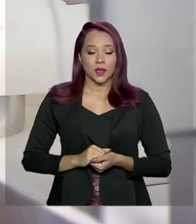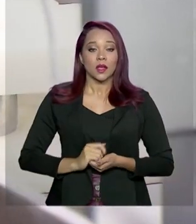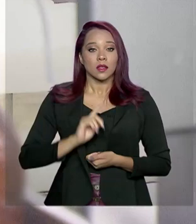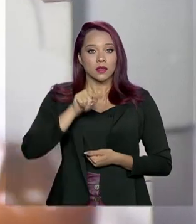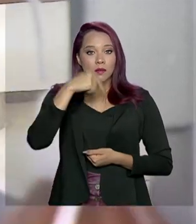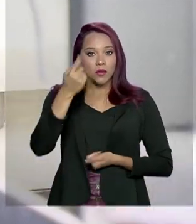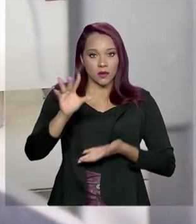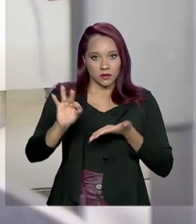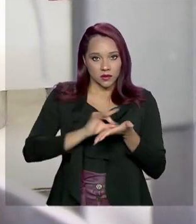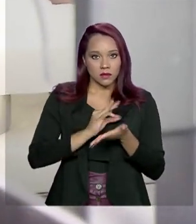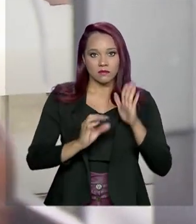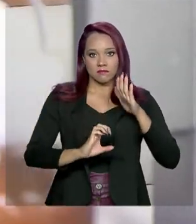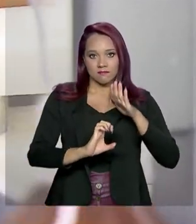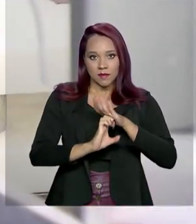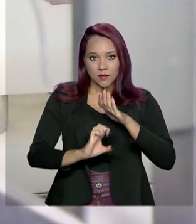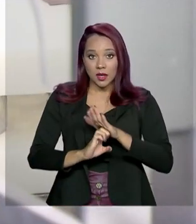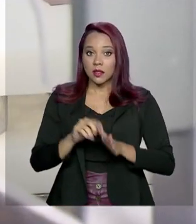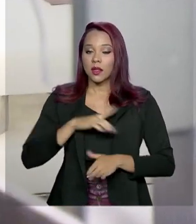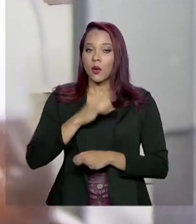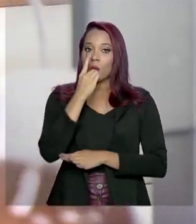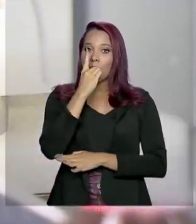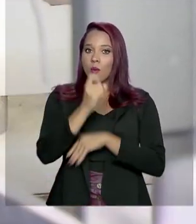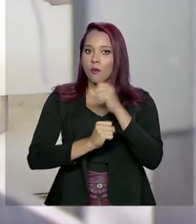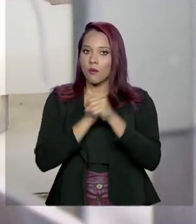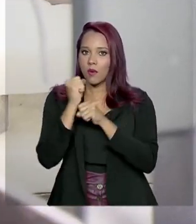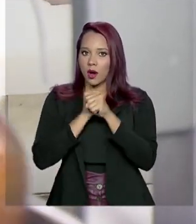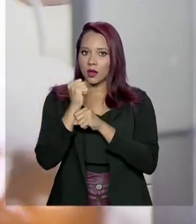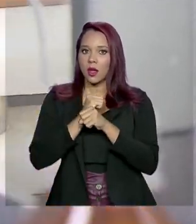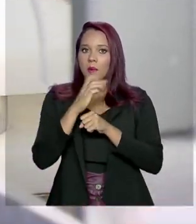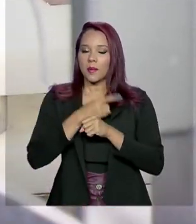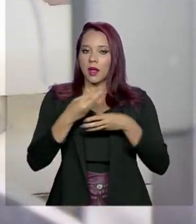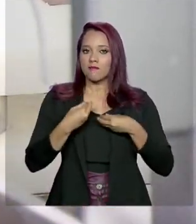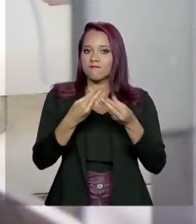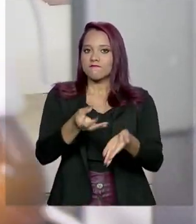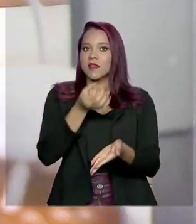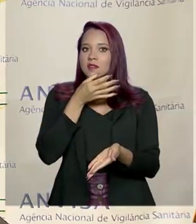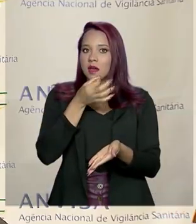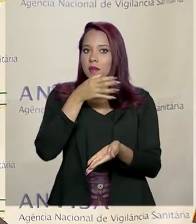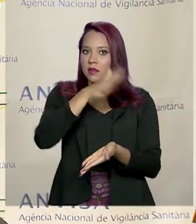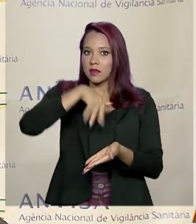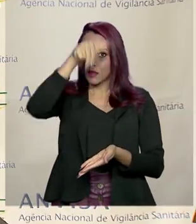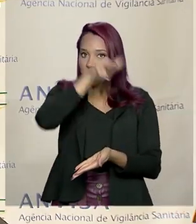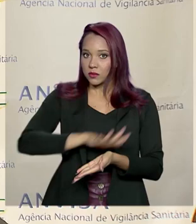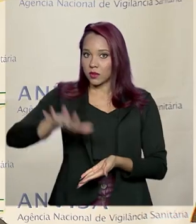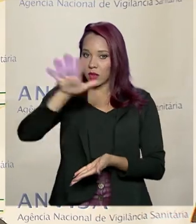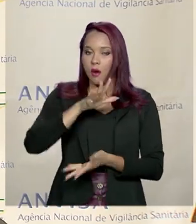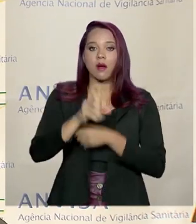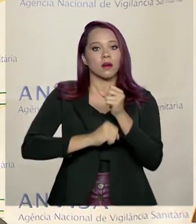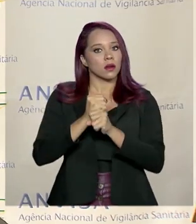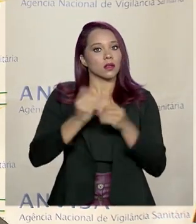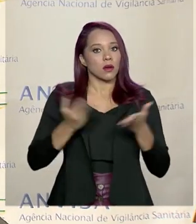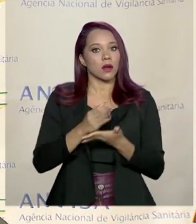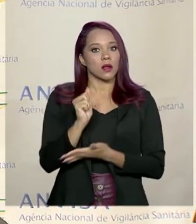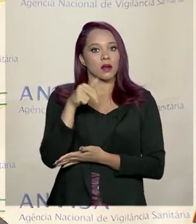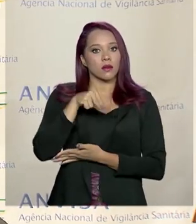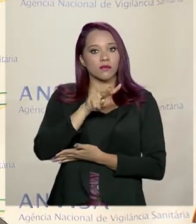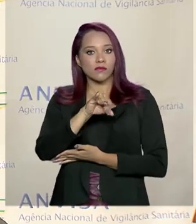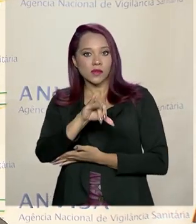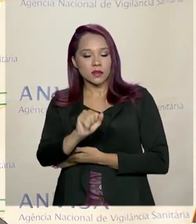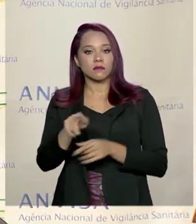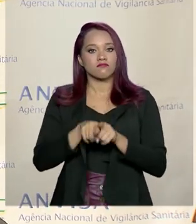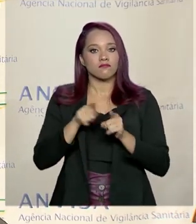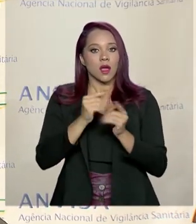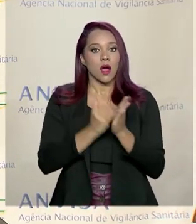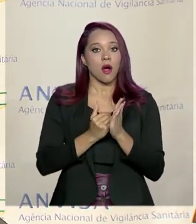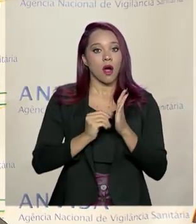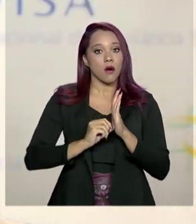registro, as empresas têm até um ano para oferecer o medicamento no mercado nacional. Este ano, a Anvisa também aumentou